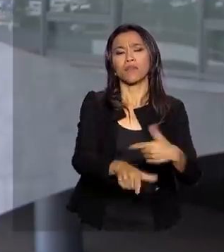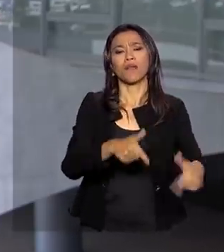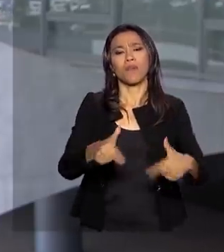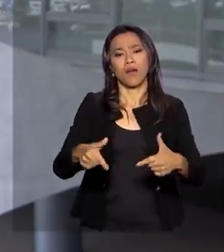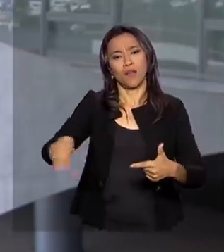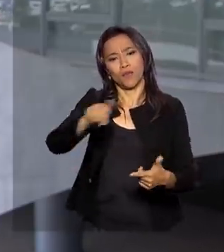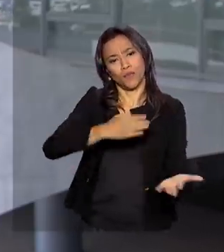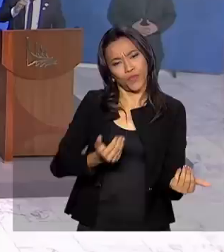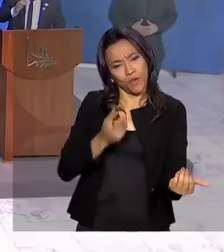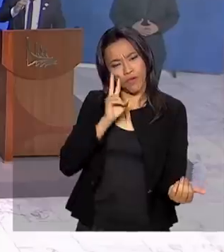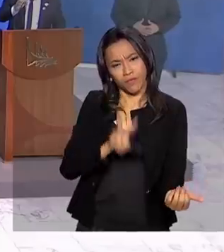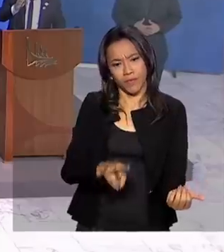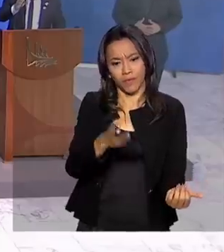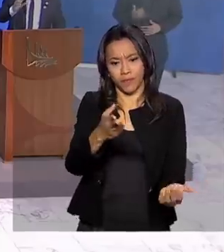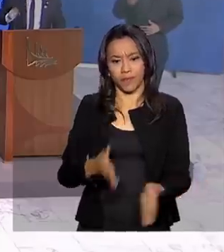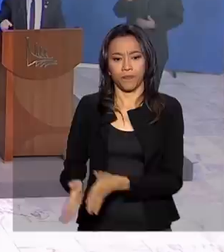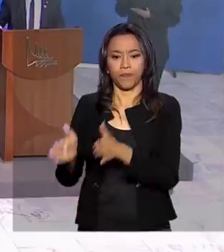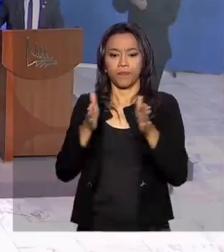reportagem.